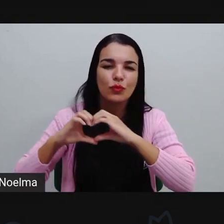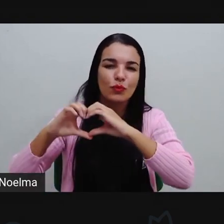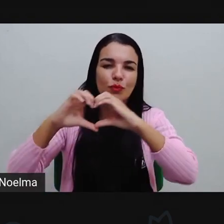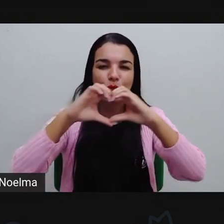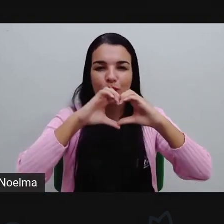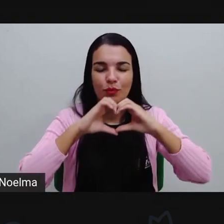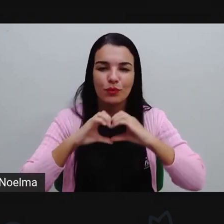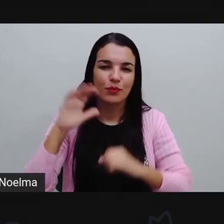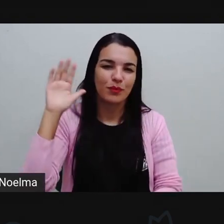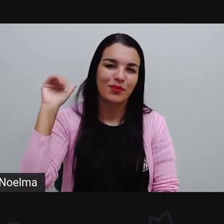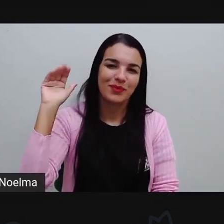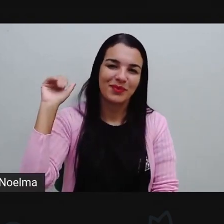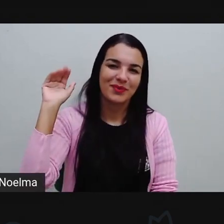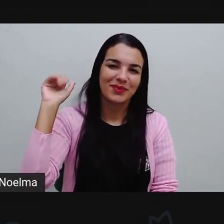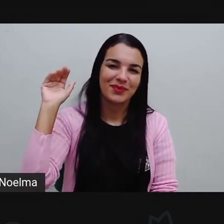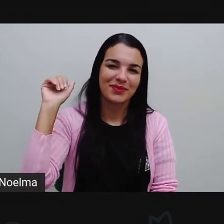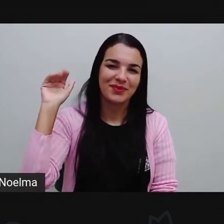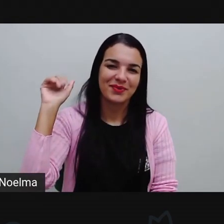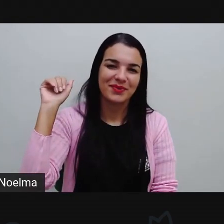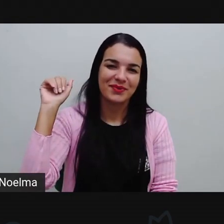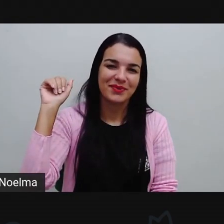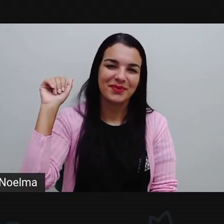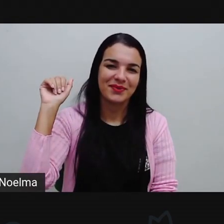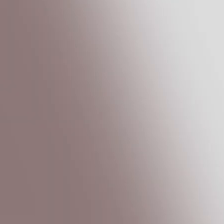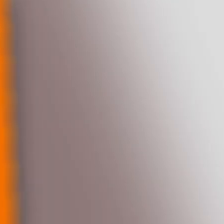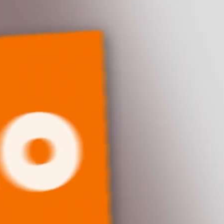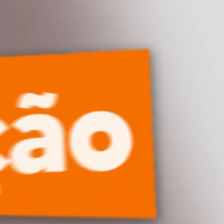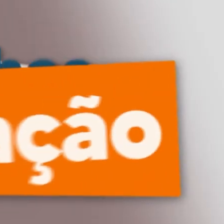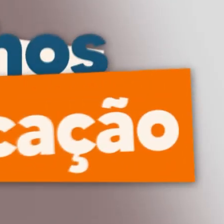um de vocês e até a próxima aula. Tchau, tchau.